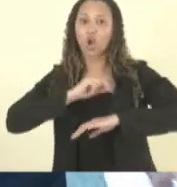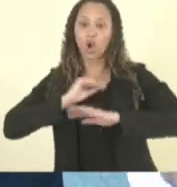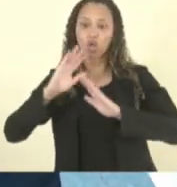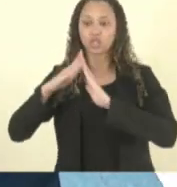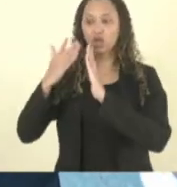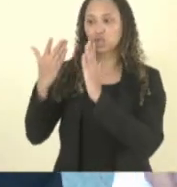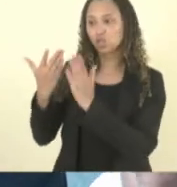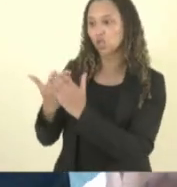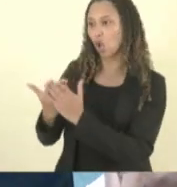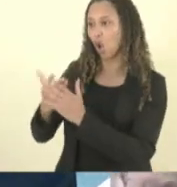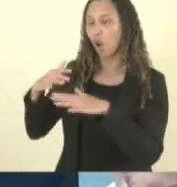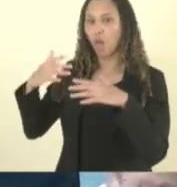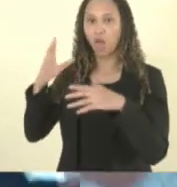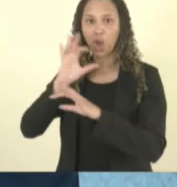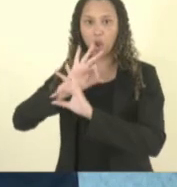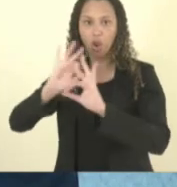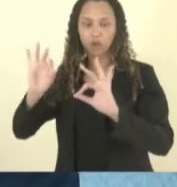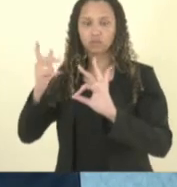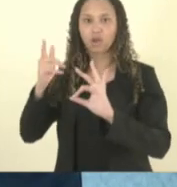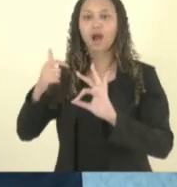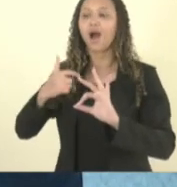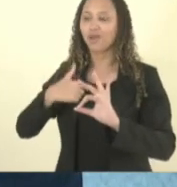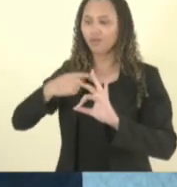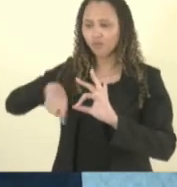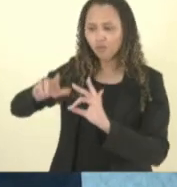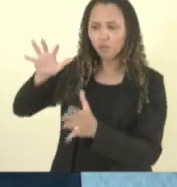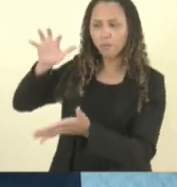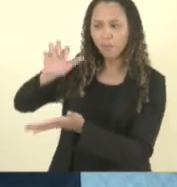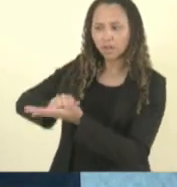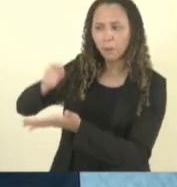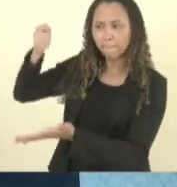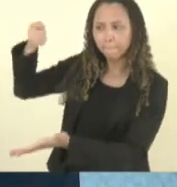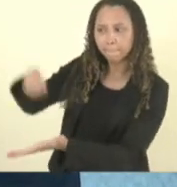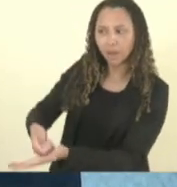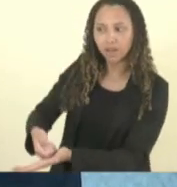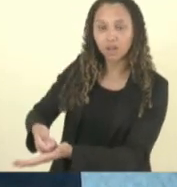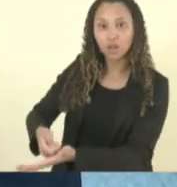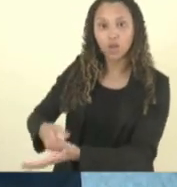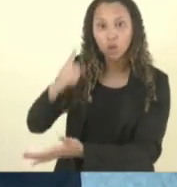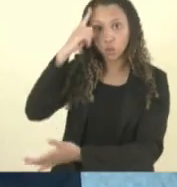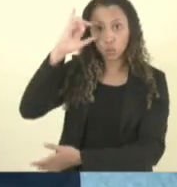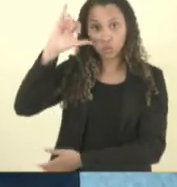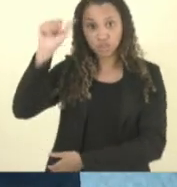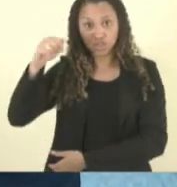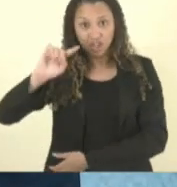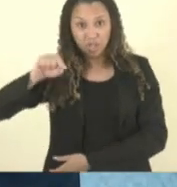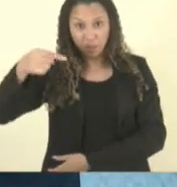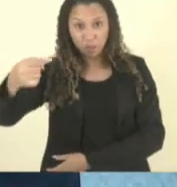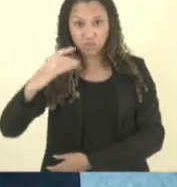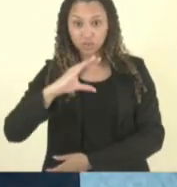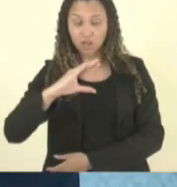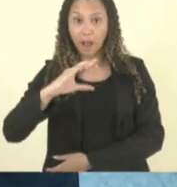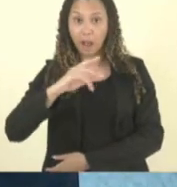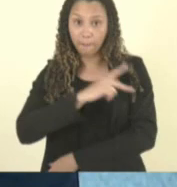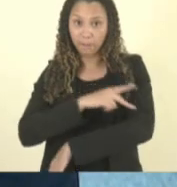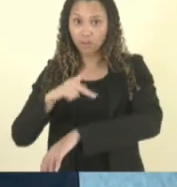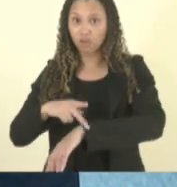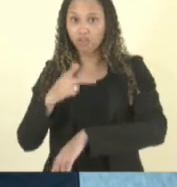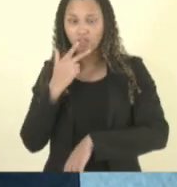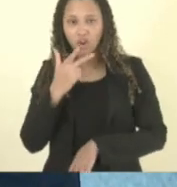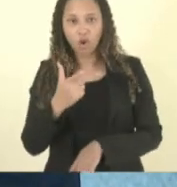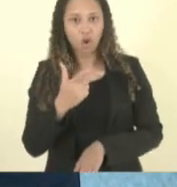matriculei paguei no outro dia fui chamado pela pedagoga lá não existia nada daquilo